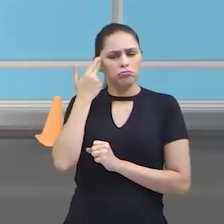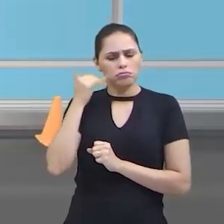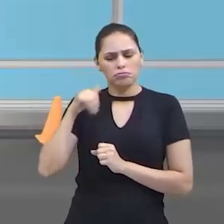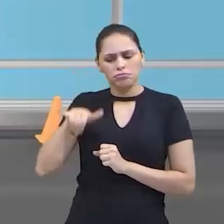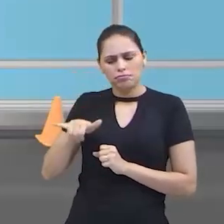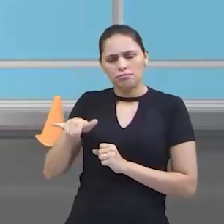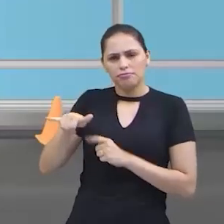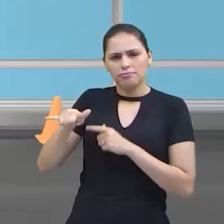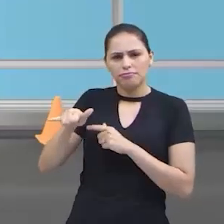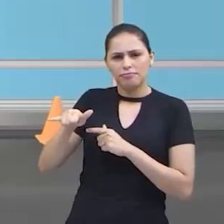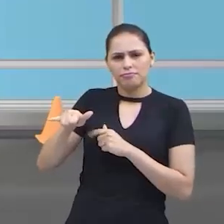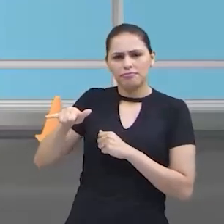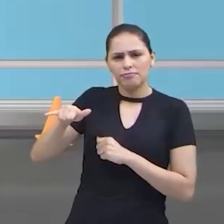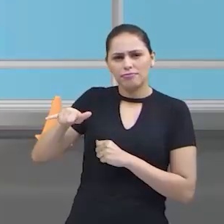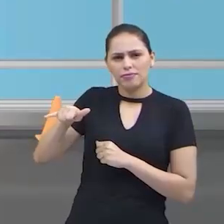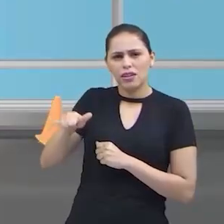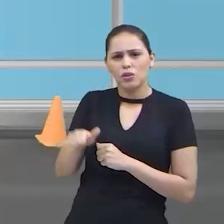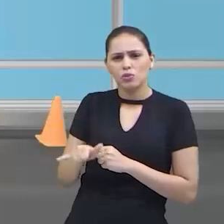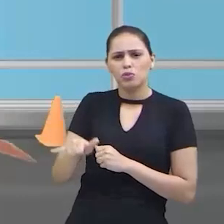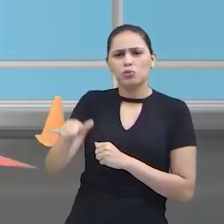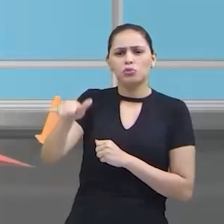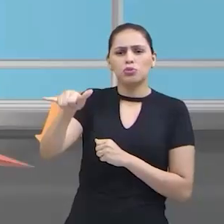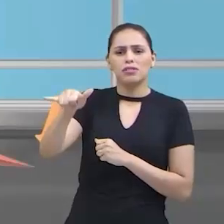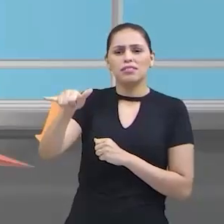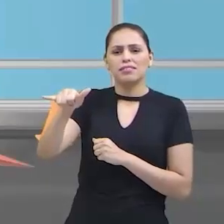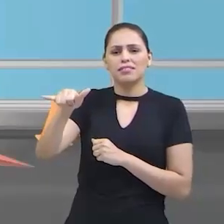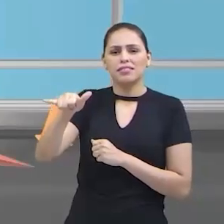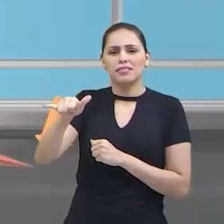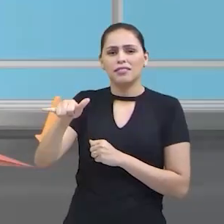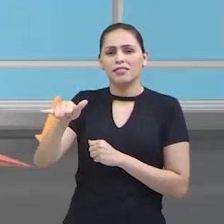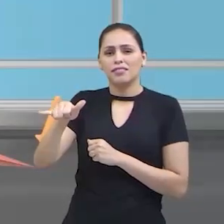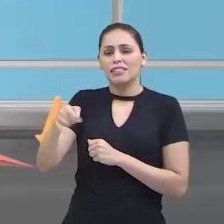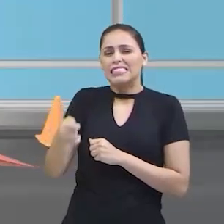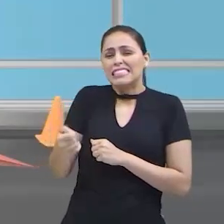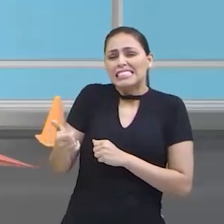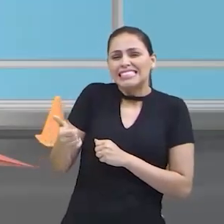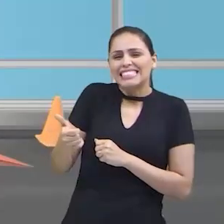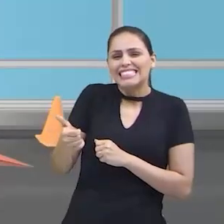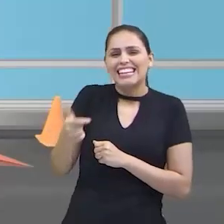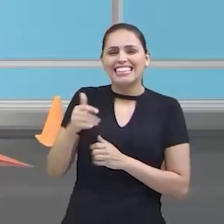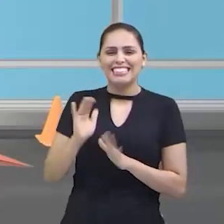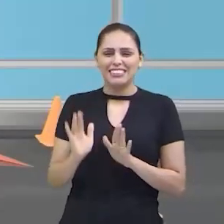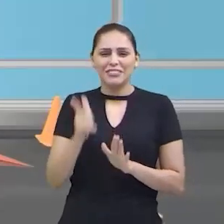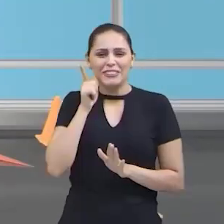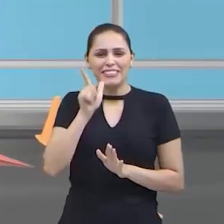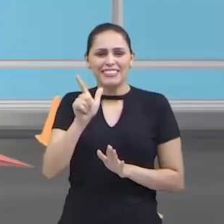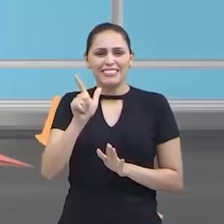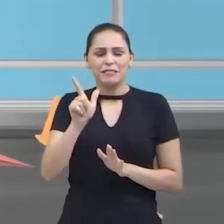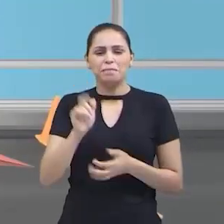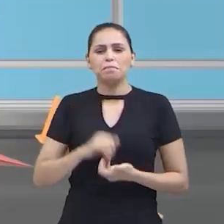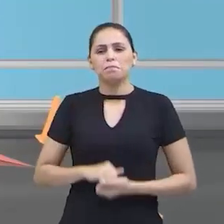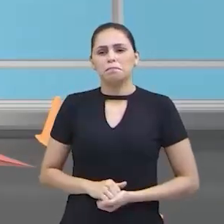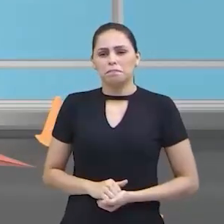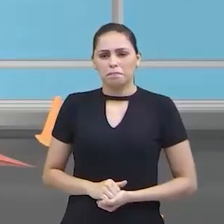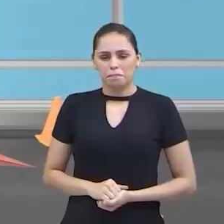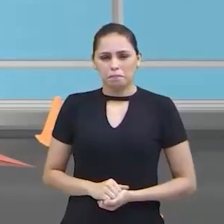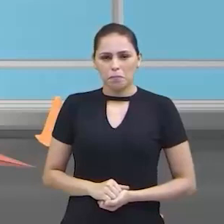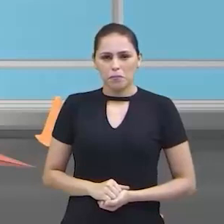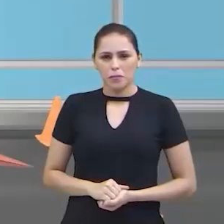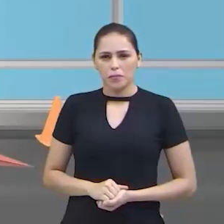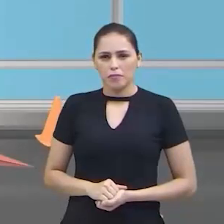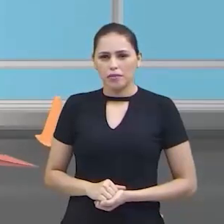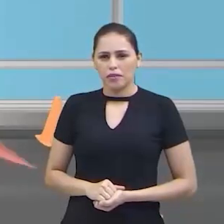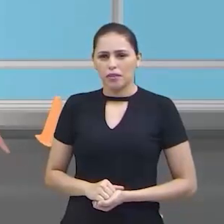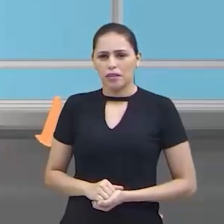Prepara. Segura o aviãozinho e vai. Com jeitinho. Quase que ele passa dali. Quase que eu faço a pontuação máxima. Mas é assim mesmo.